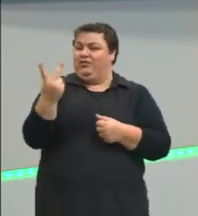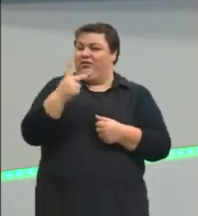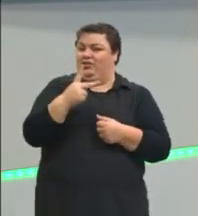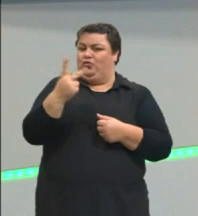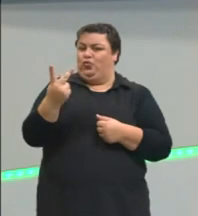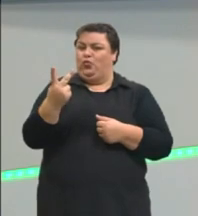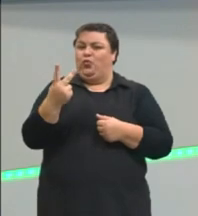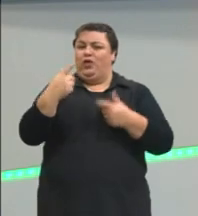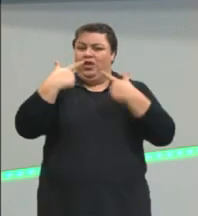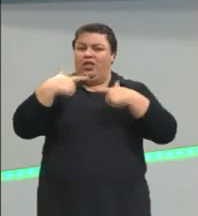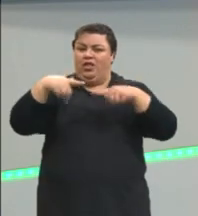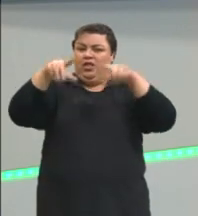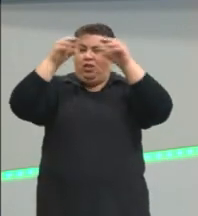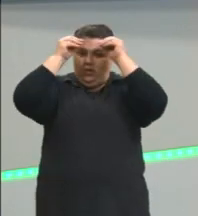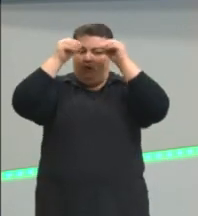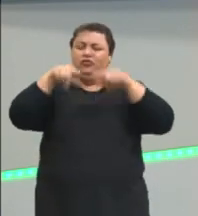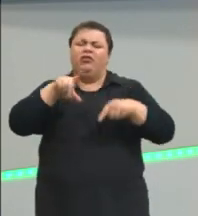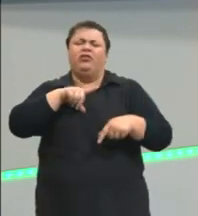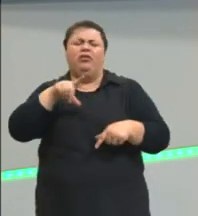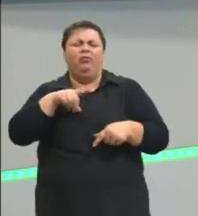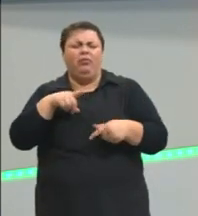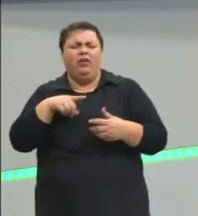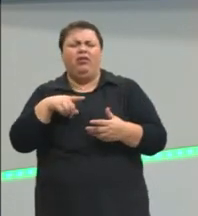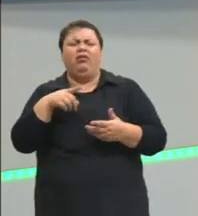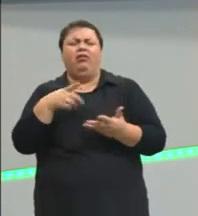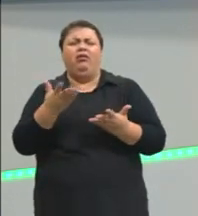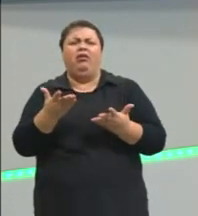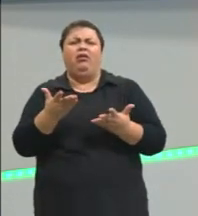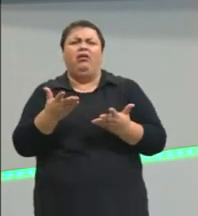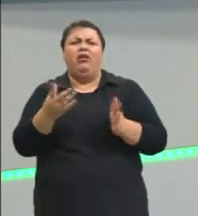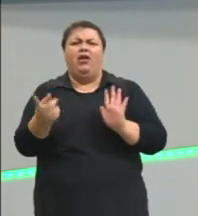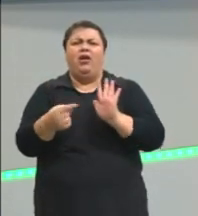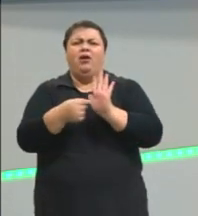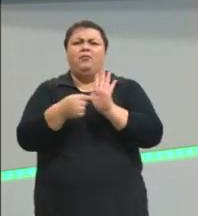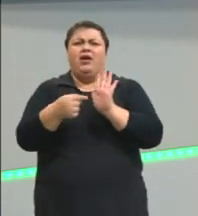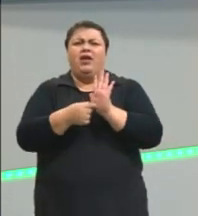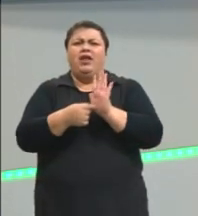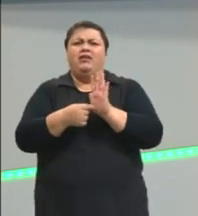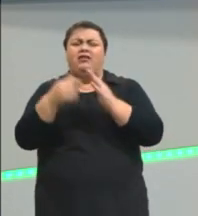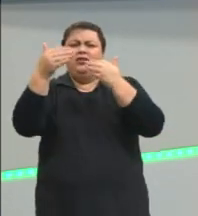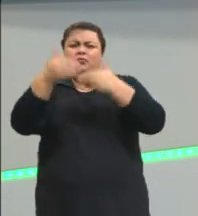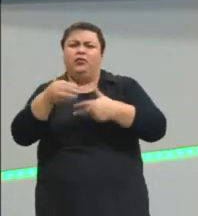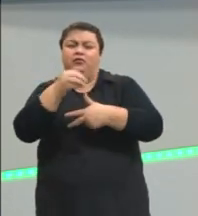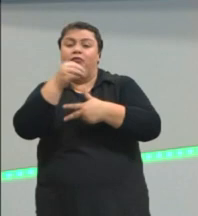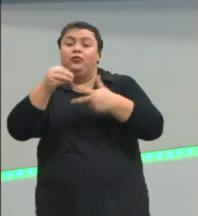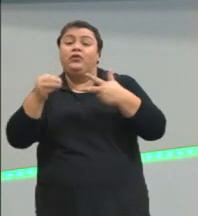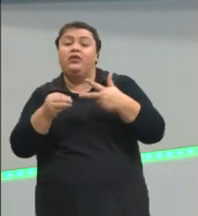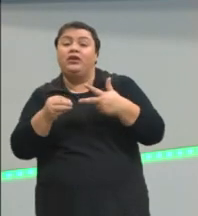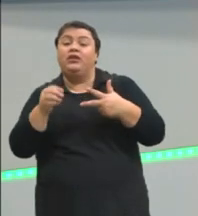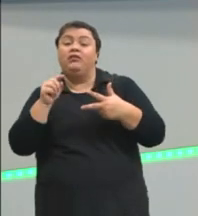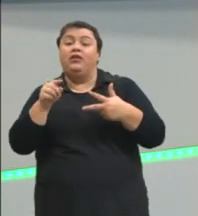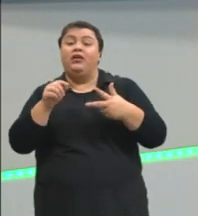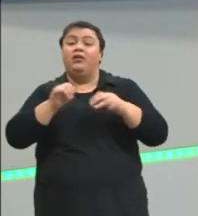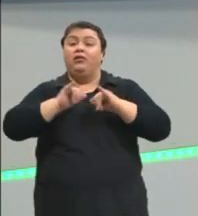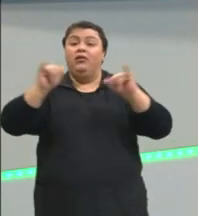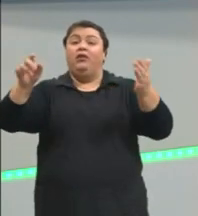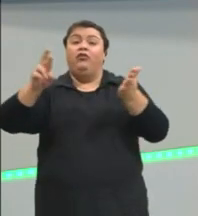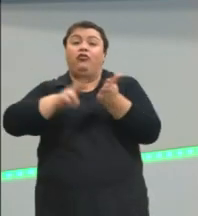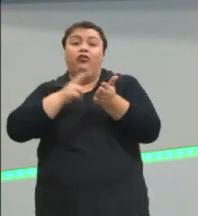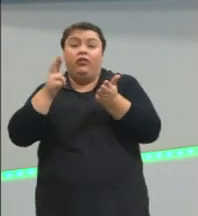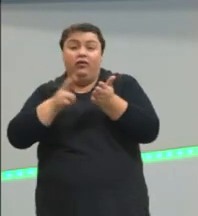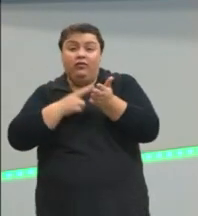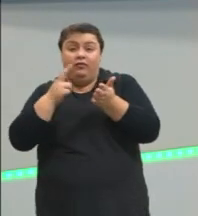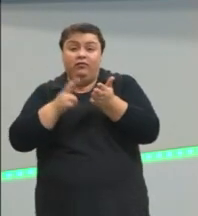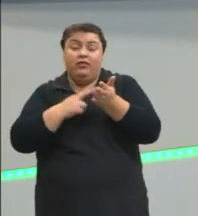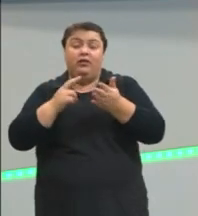linguagens. Também é muito comum e aparece muito em questões do NEM em propagandas de revistas,